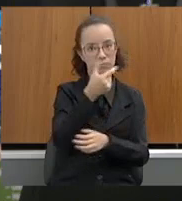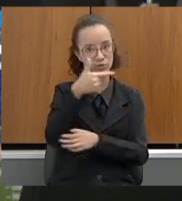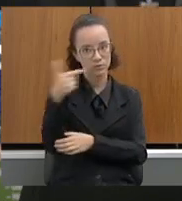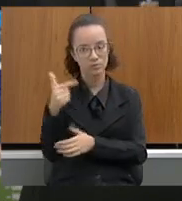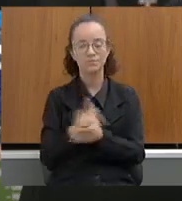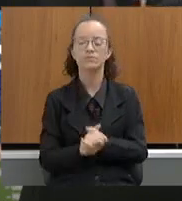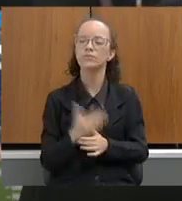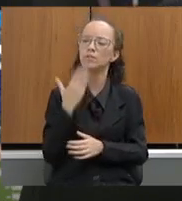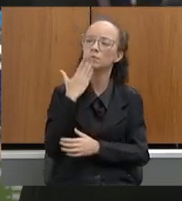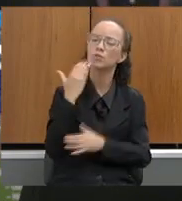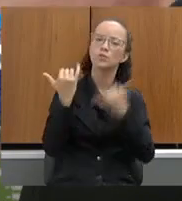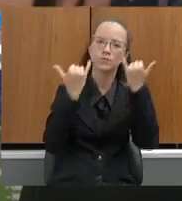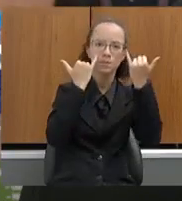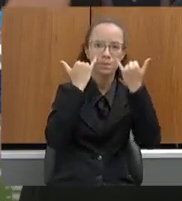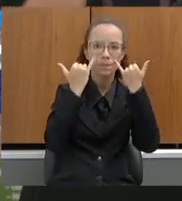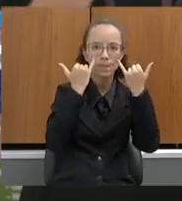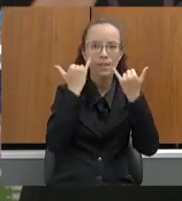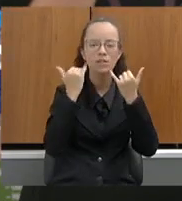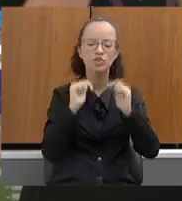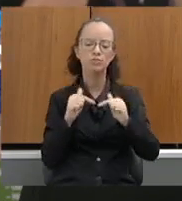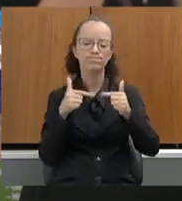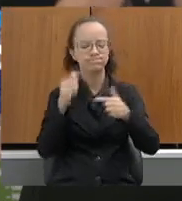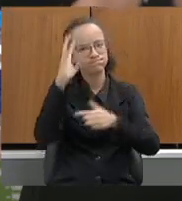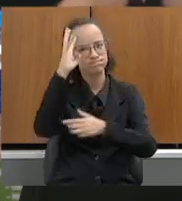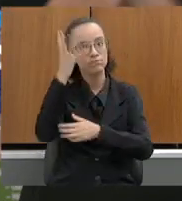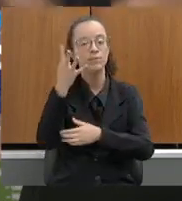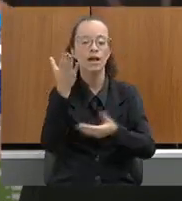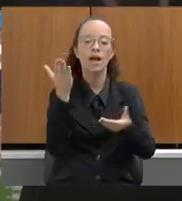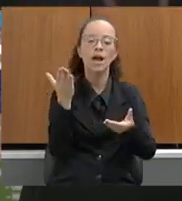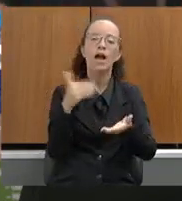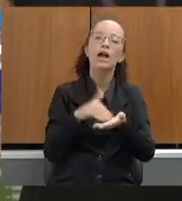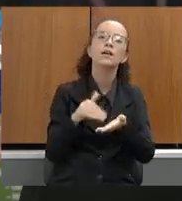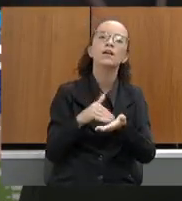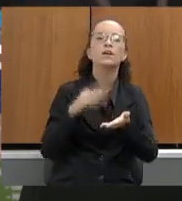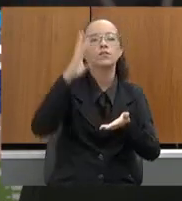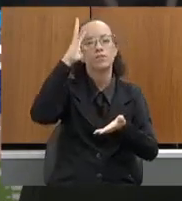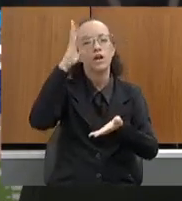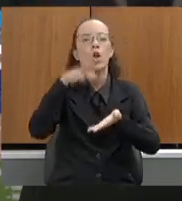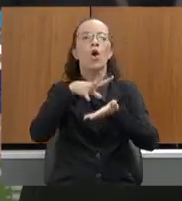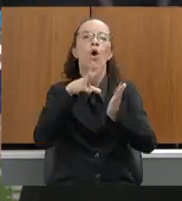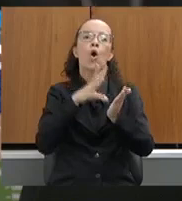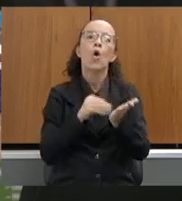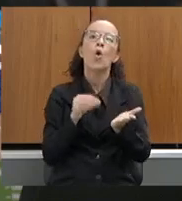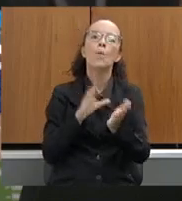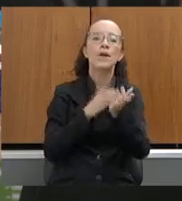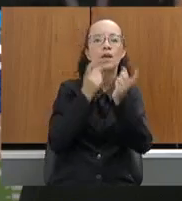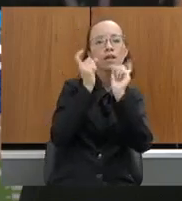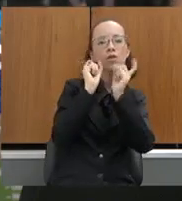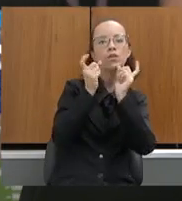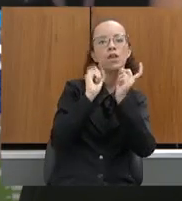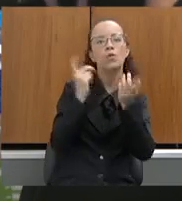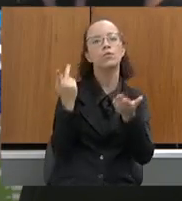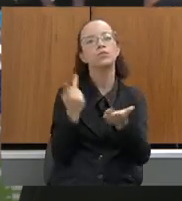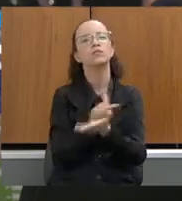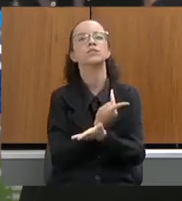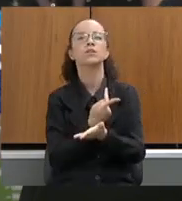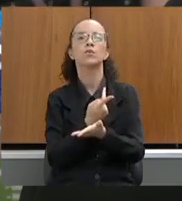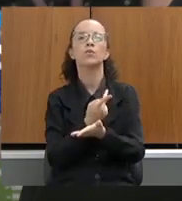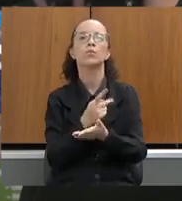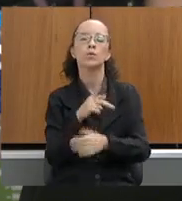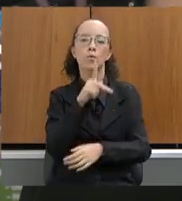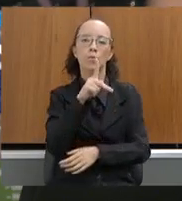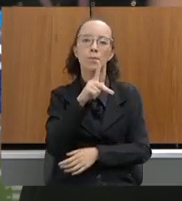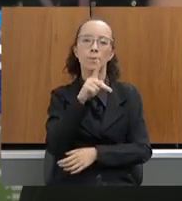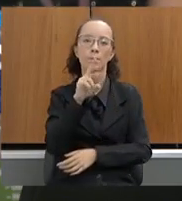Pedindo de providência para que a pasta forneça cópia entre representante da SEMAD e o promotor Felipe